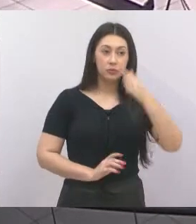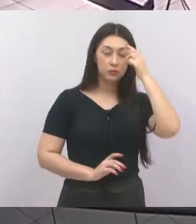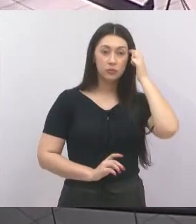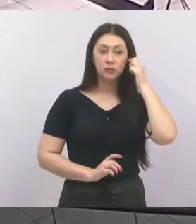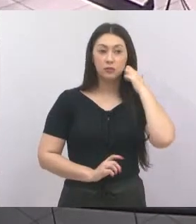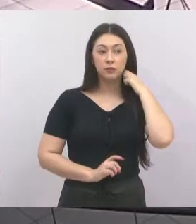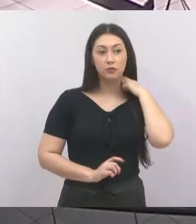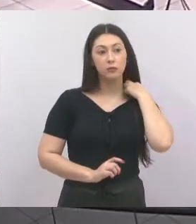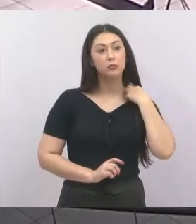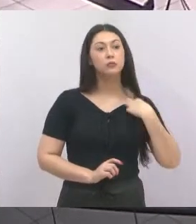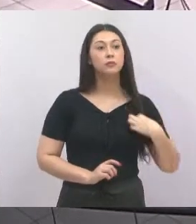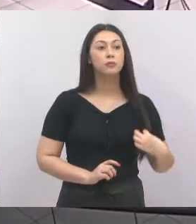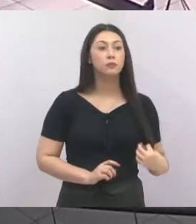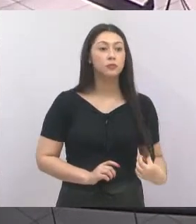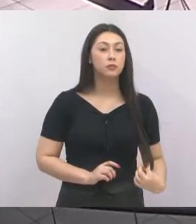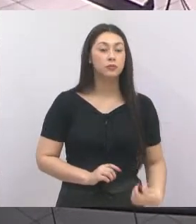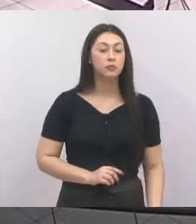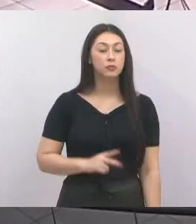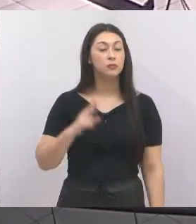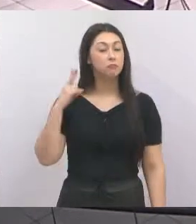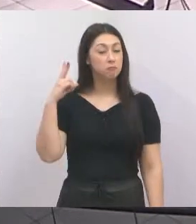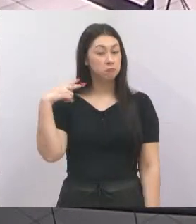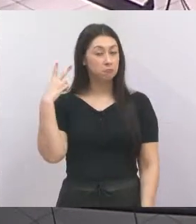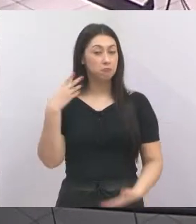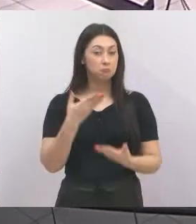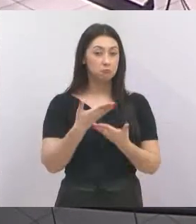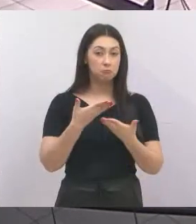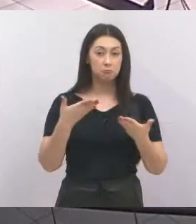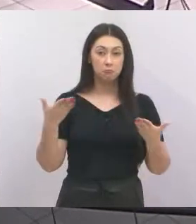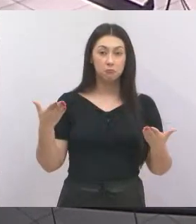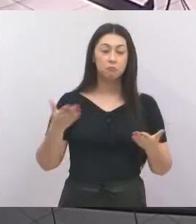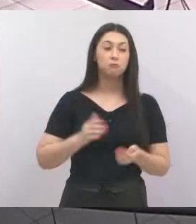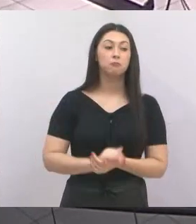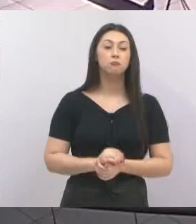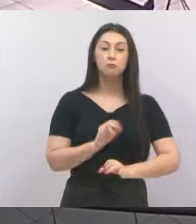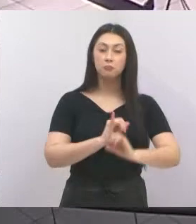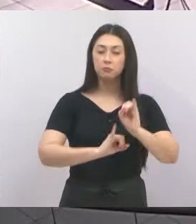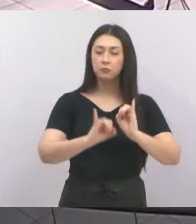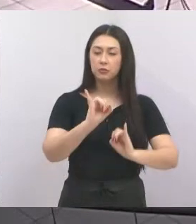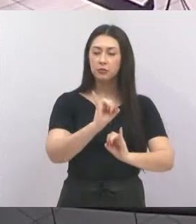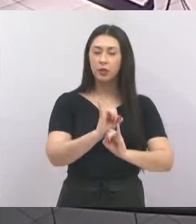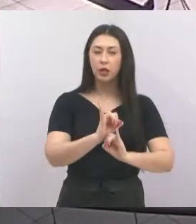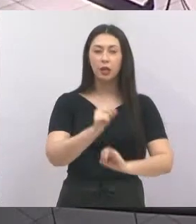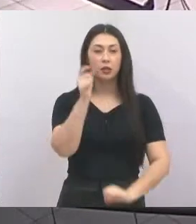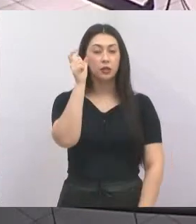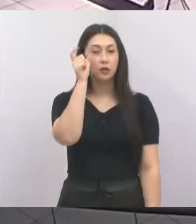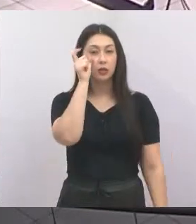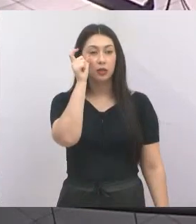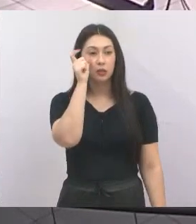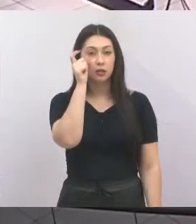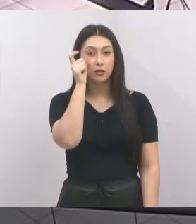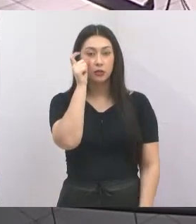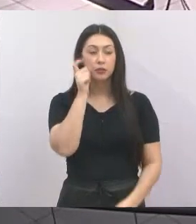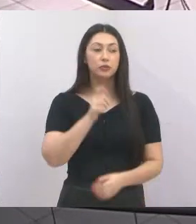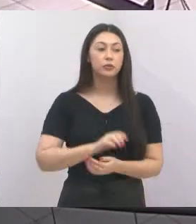Veredores, vereadoras, internautas, telespectadores,